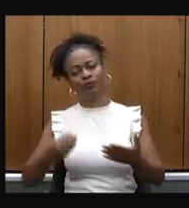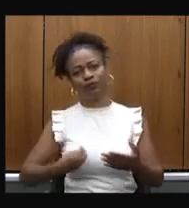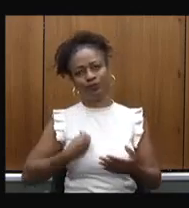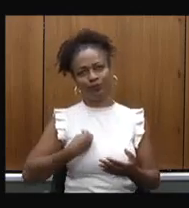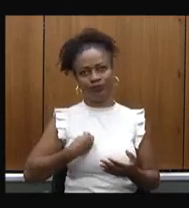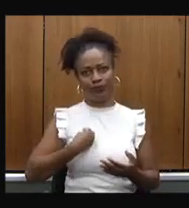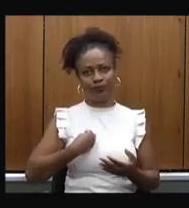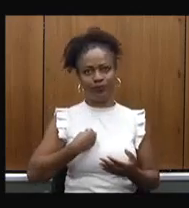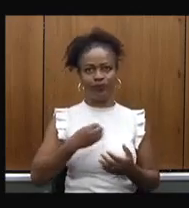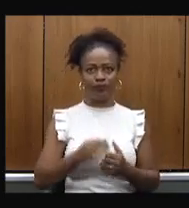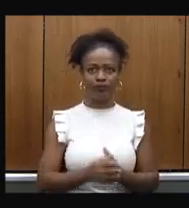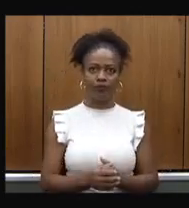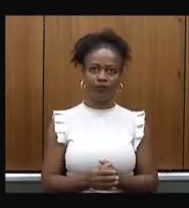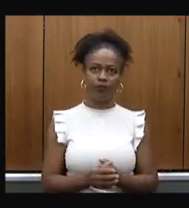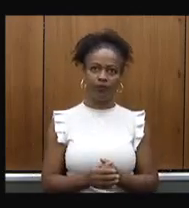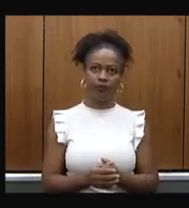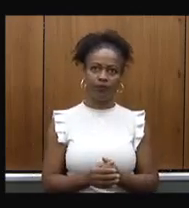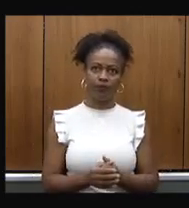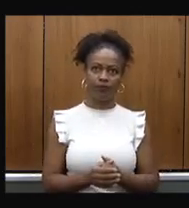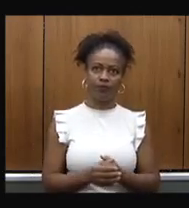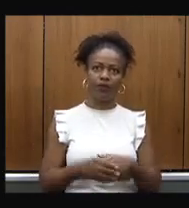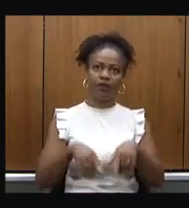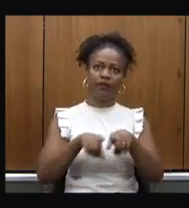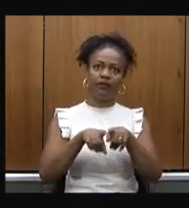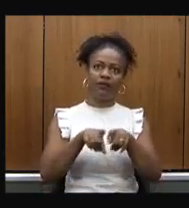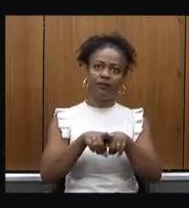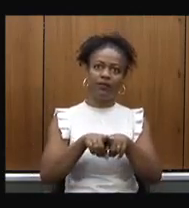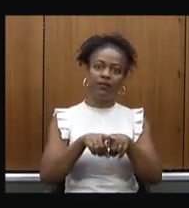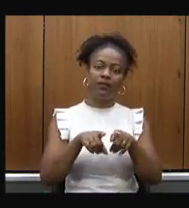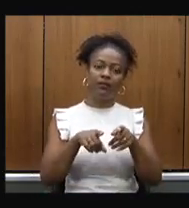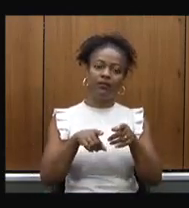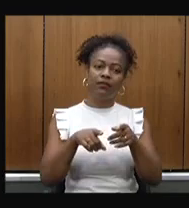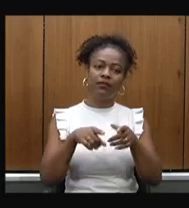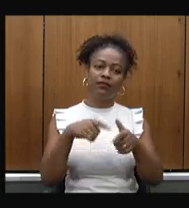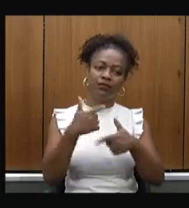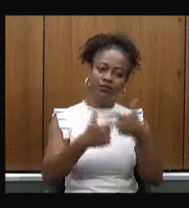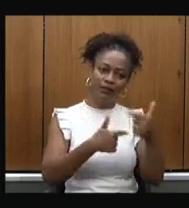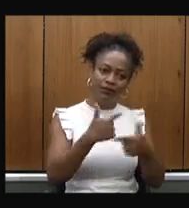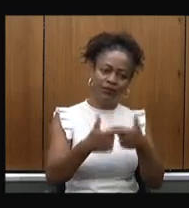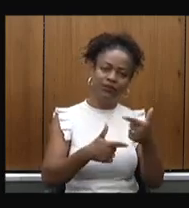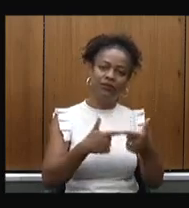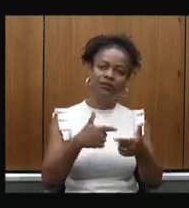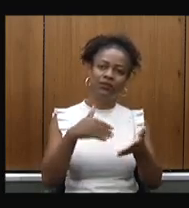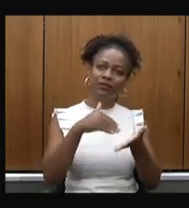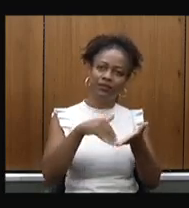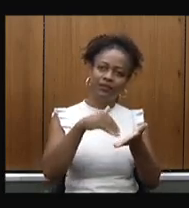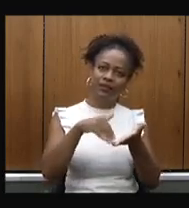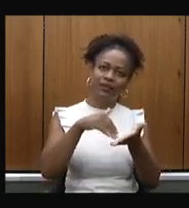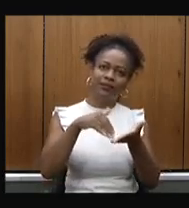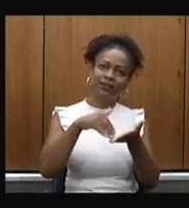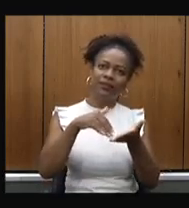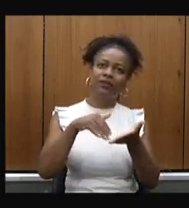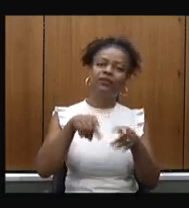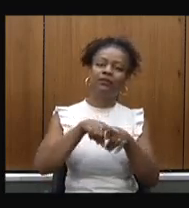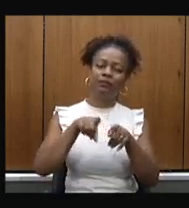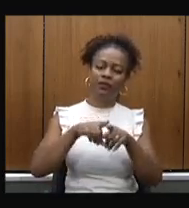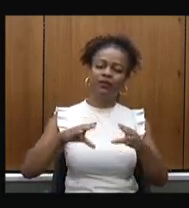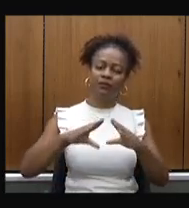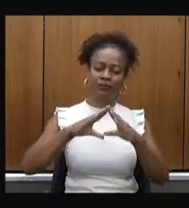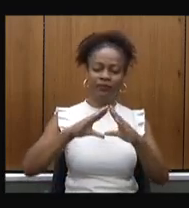cumprimentando o secretário, cumprimento todos os servidores da secretaria, do governo do Estado, cumprimentar todos os servidores da Assembleia também.